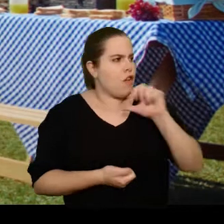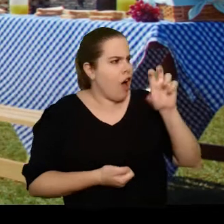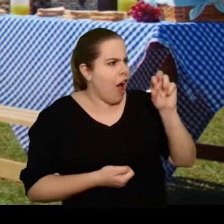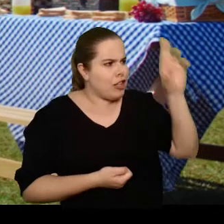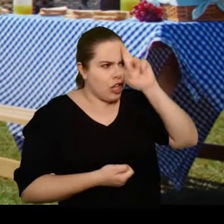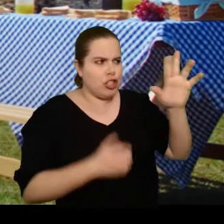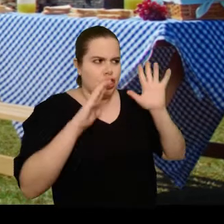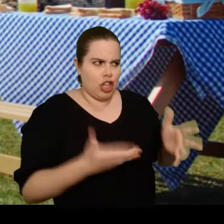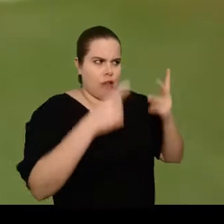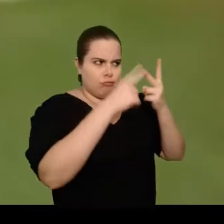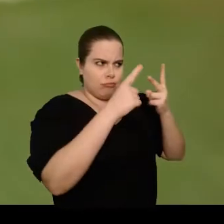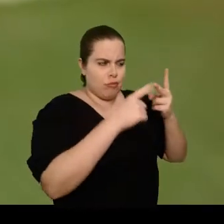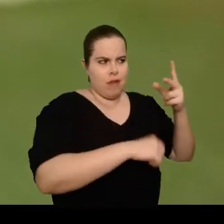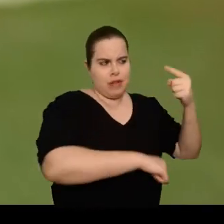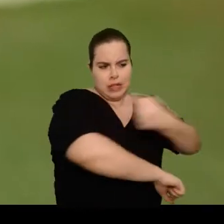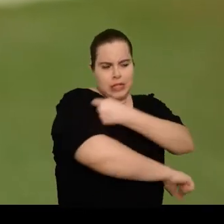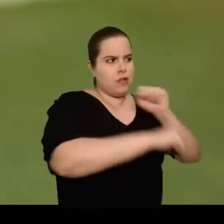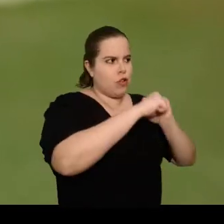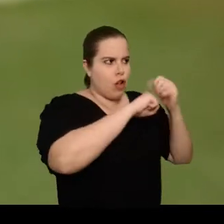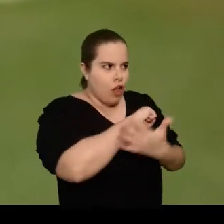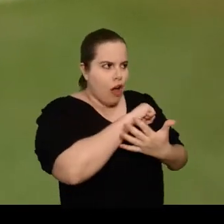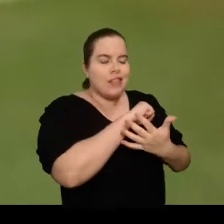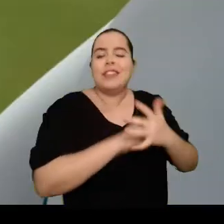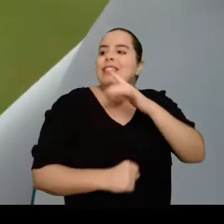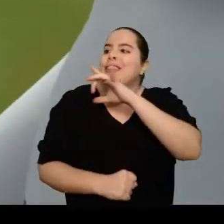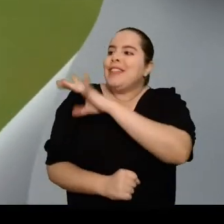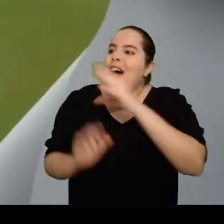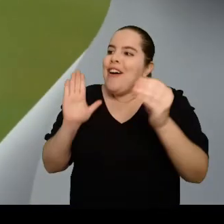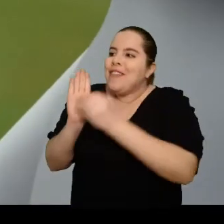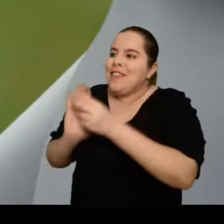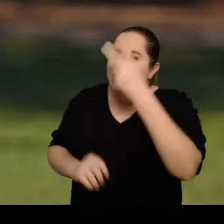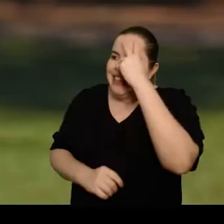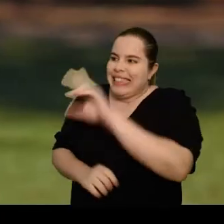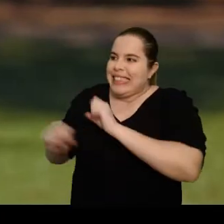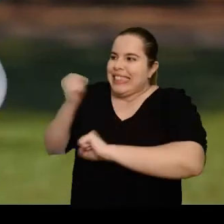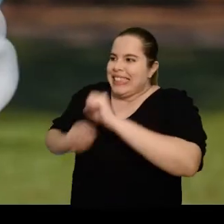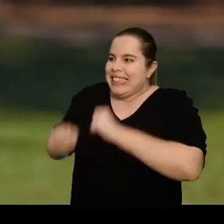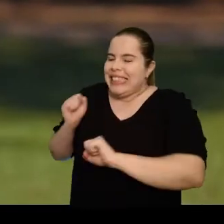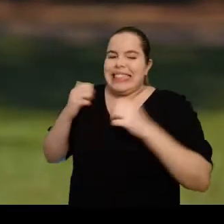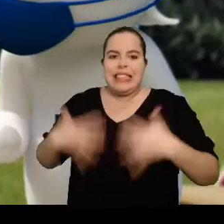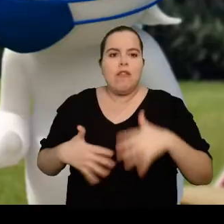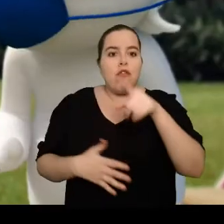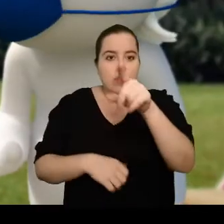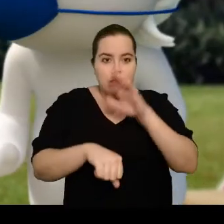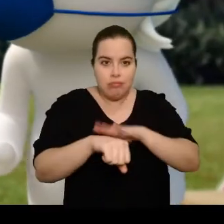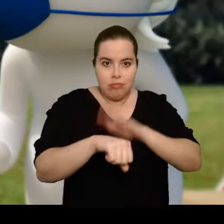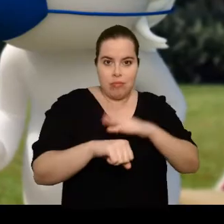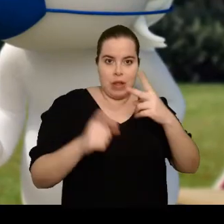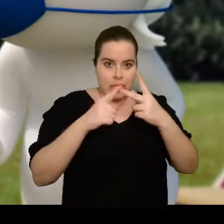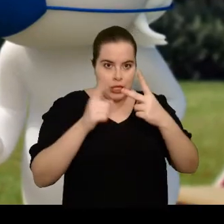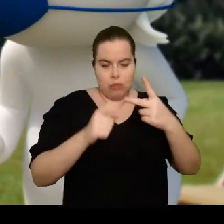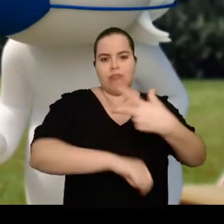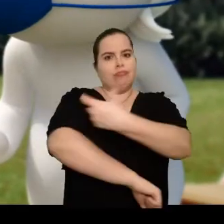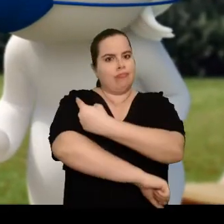Vovó, a senhora já tomou a segunda dose da vacina da Covid-19? Faltam só dois dias. Quando chegar a sua